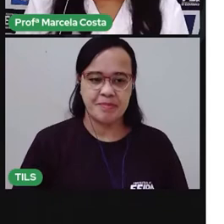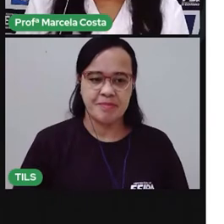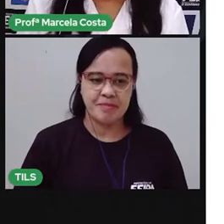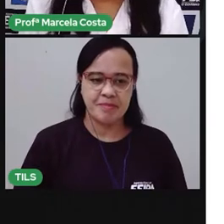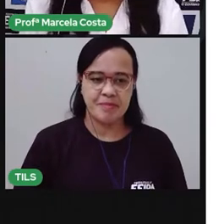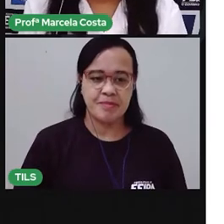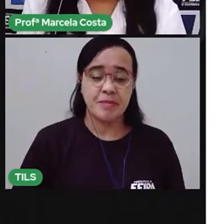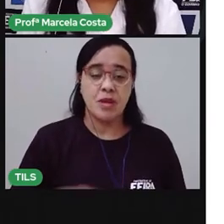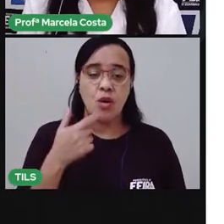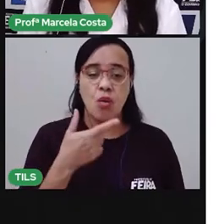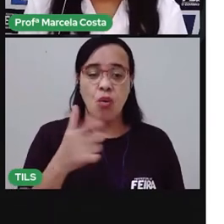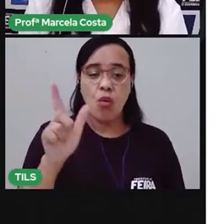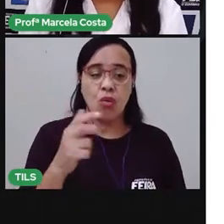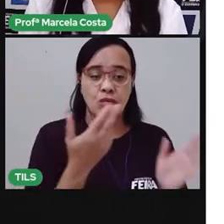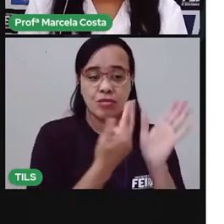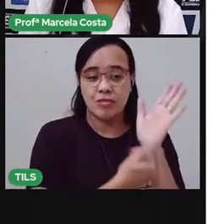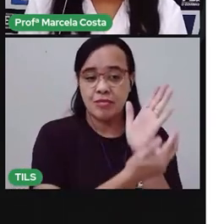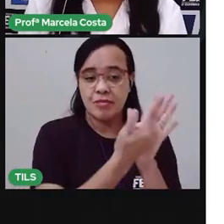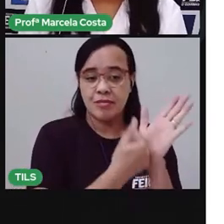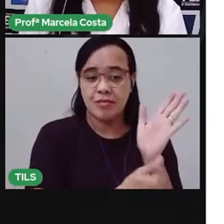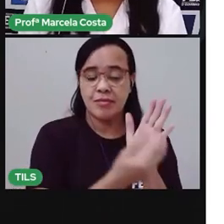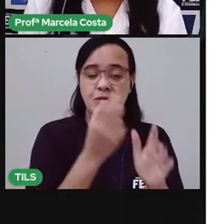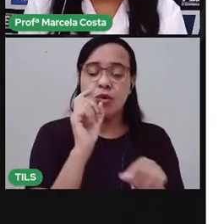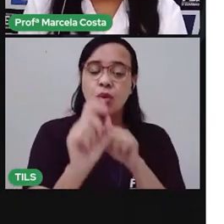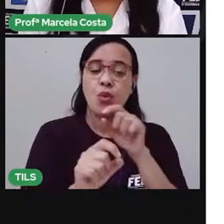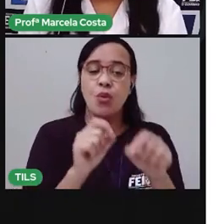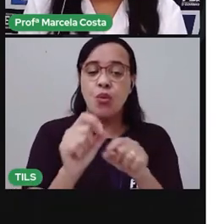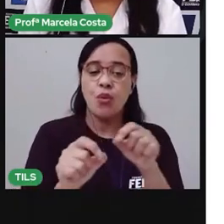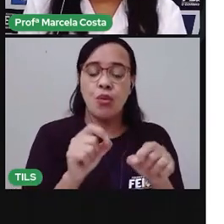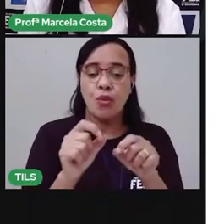E essa imagem aqui está representando o quê?